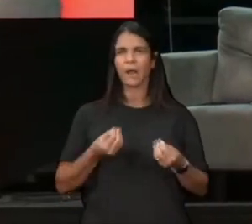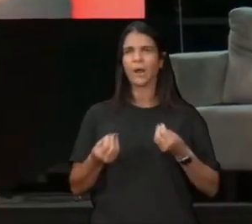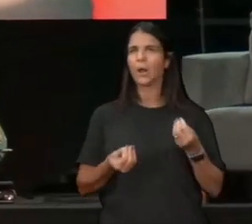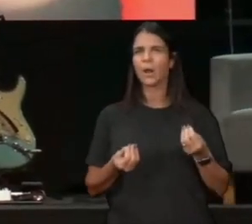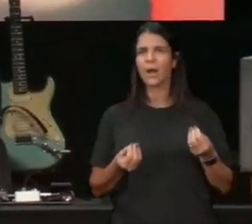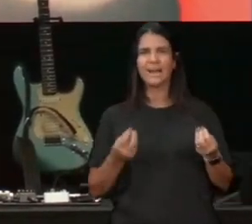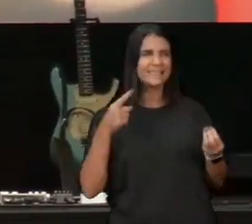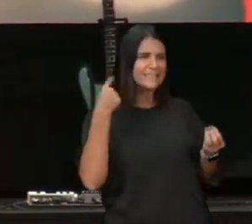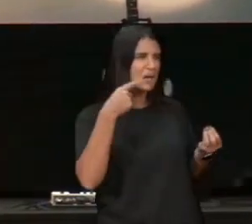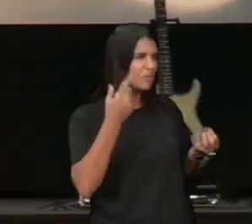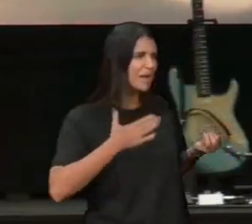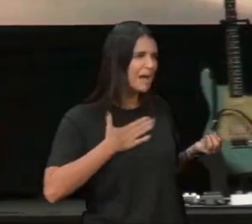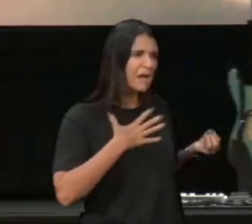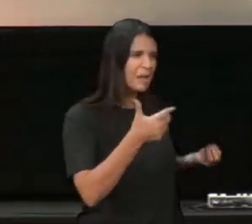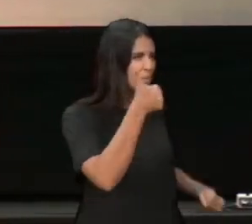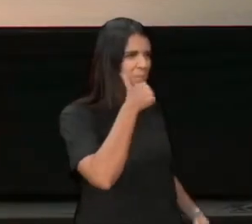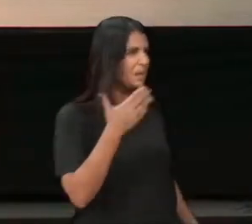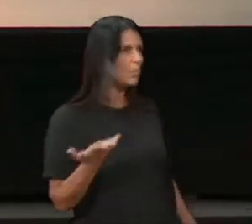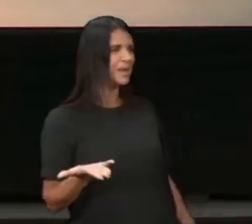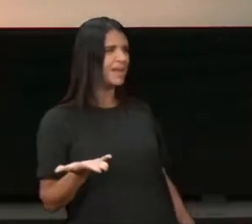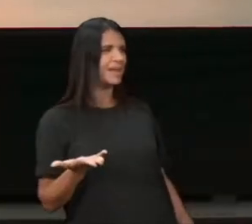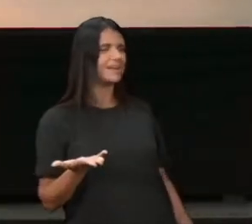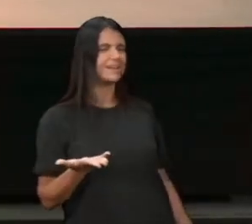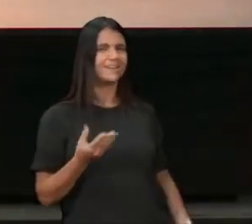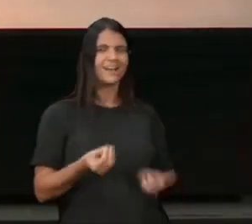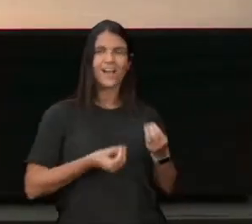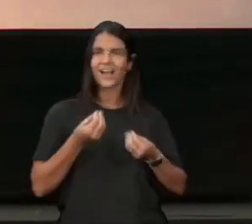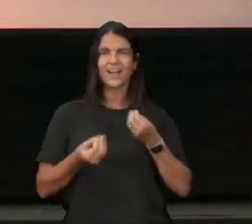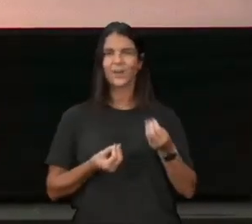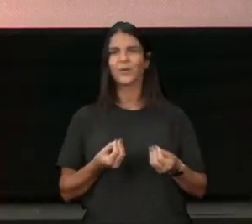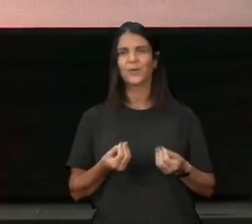está maluco? minha mulher, está maluco? O é isso?